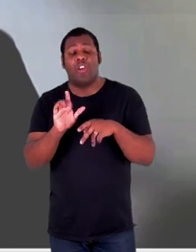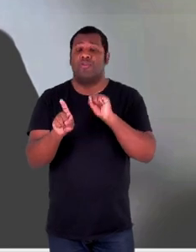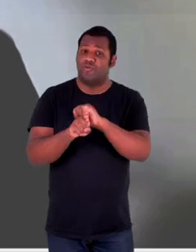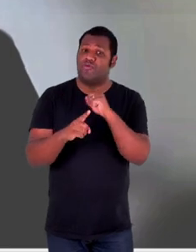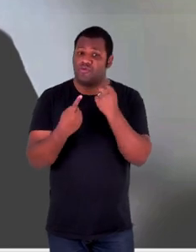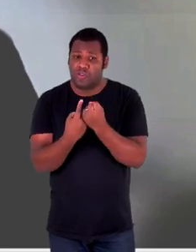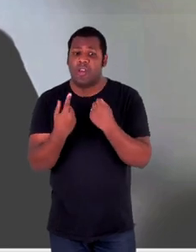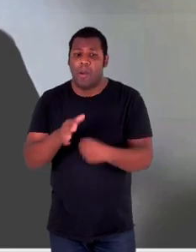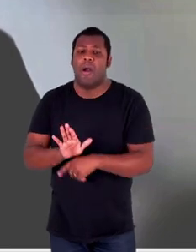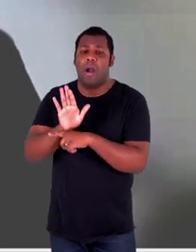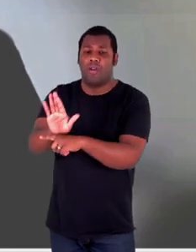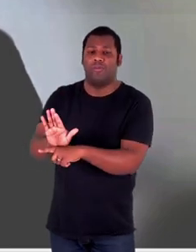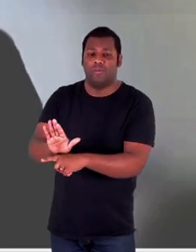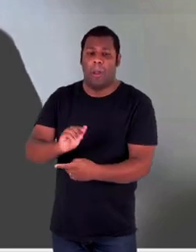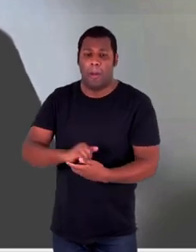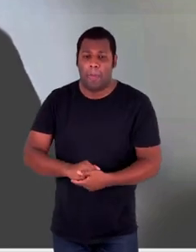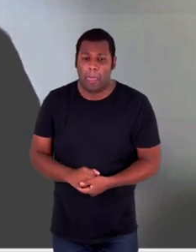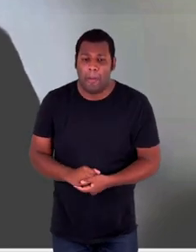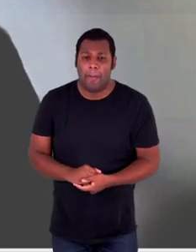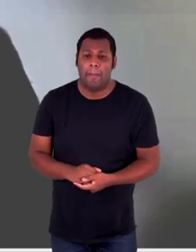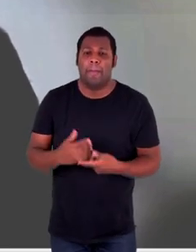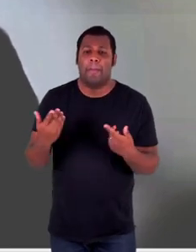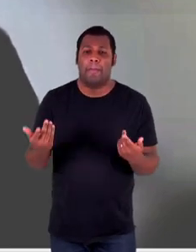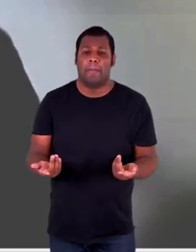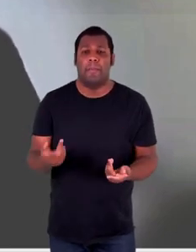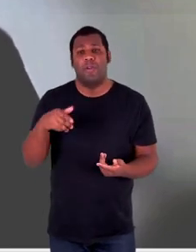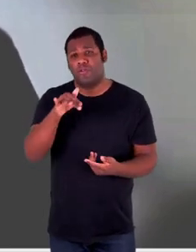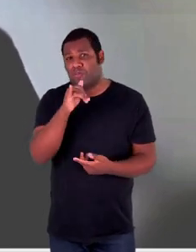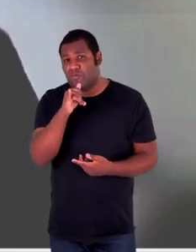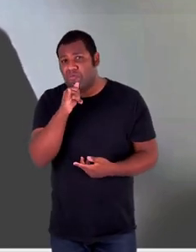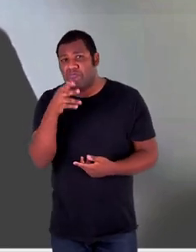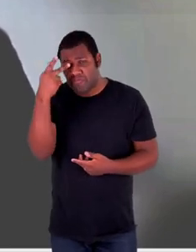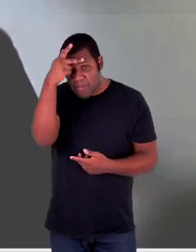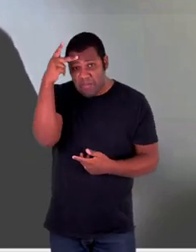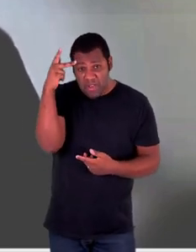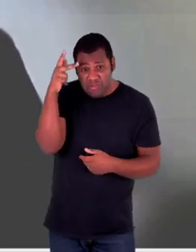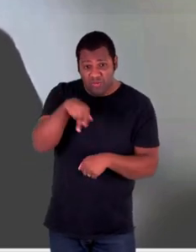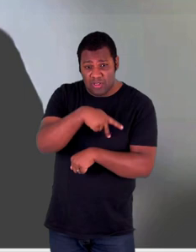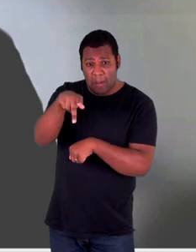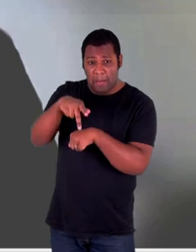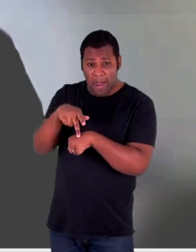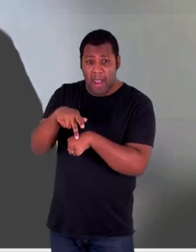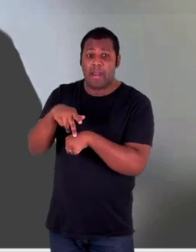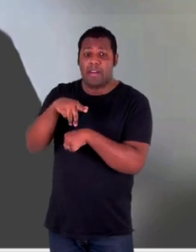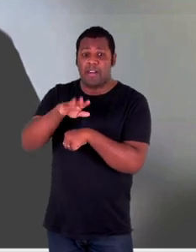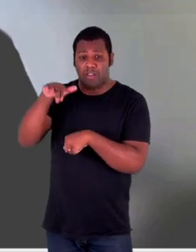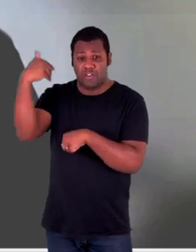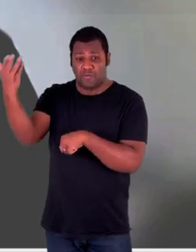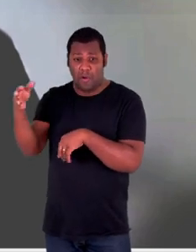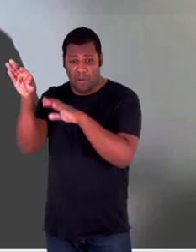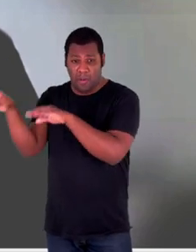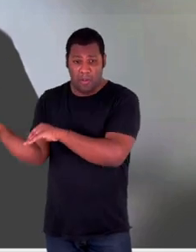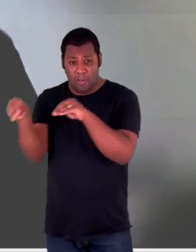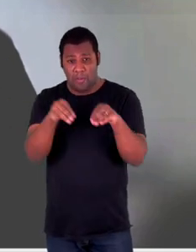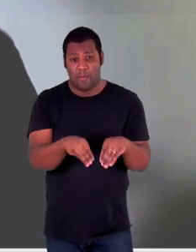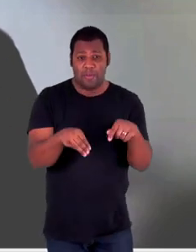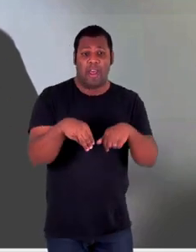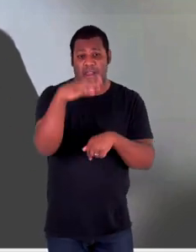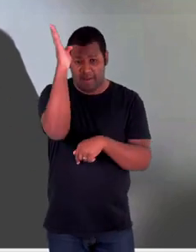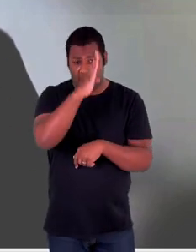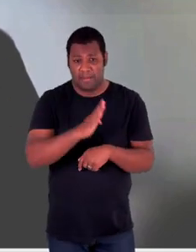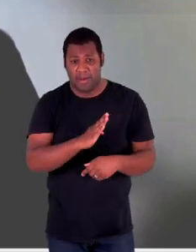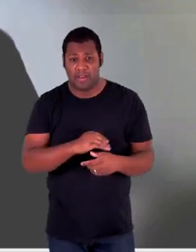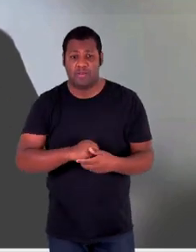casos que isso derive de movimentos migratórios para a presença desses grupos estrangeiros em Estado brasileiro